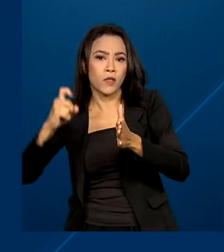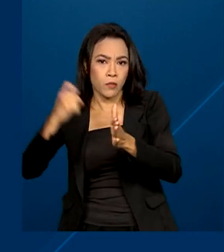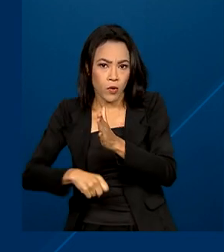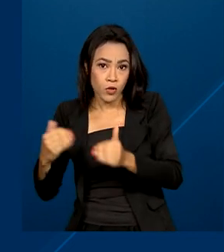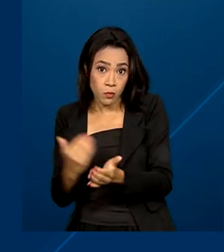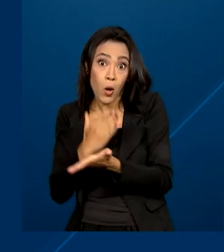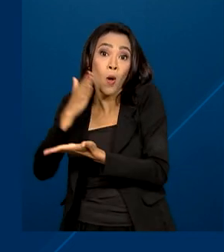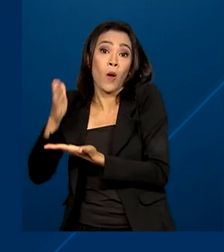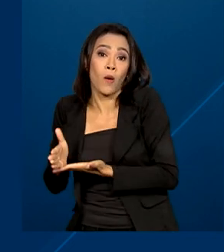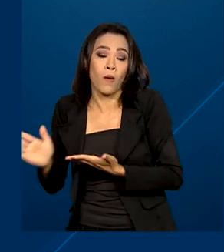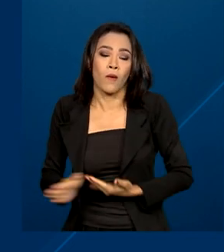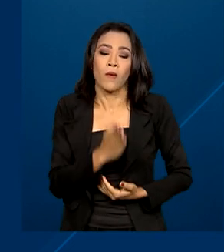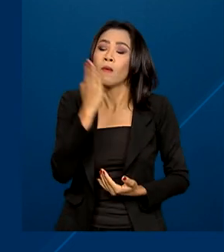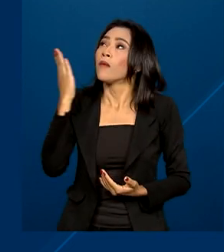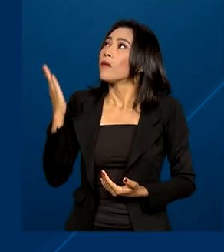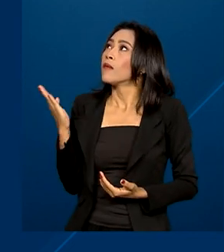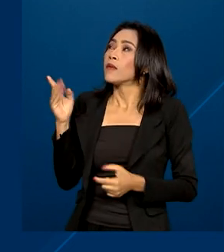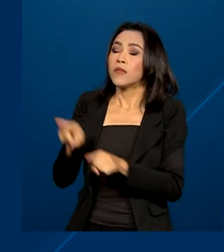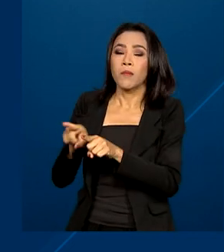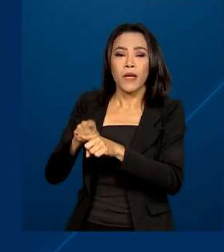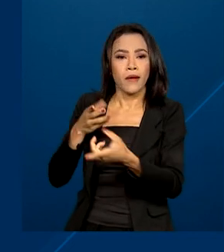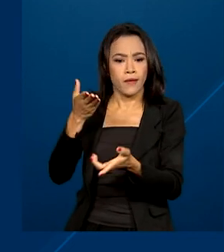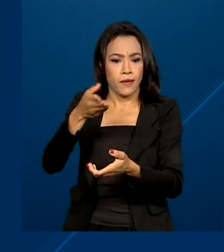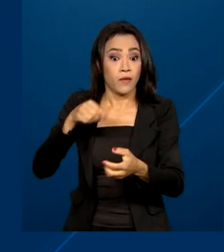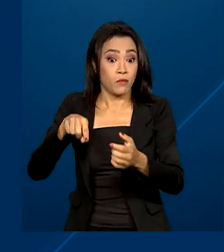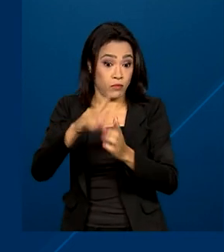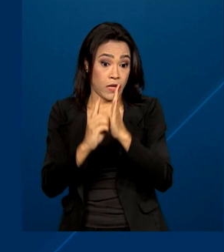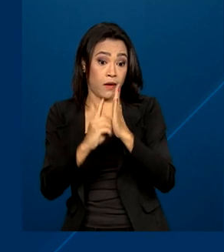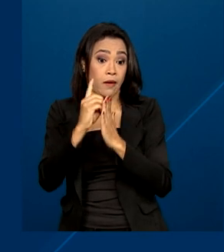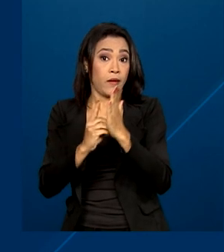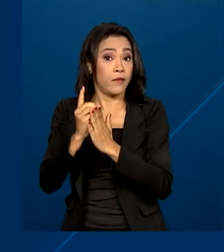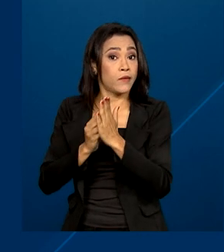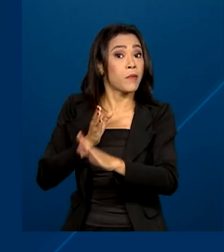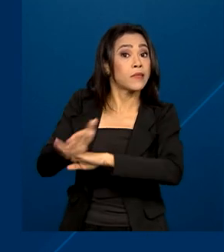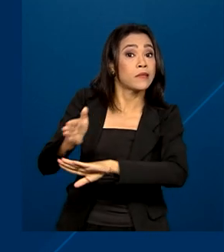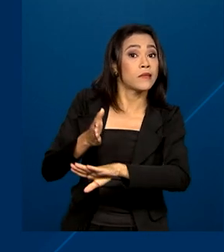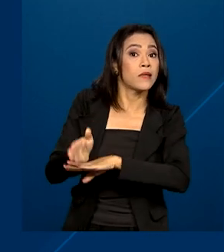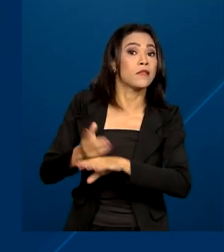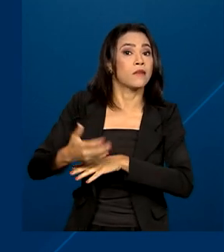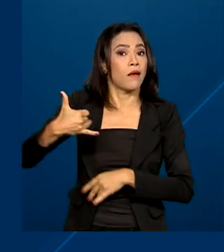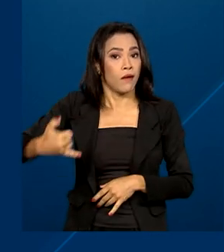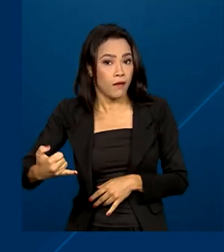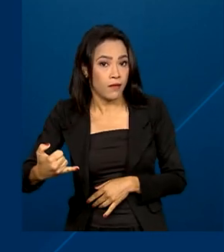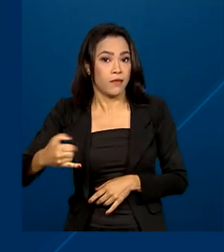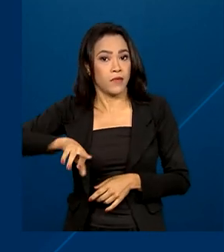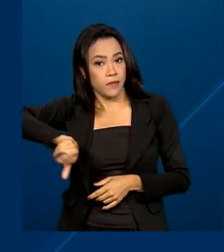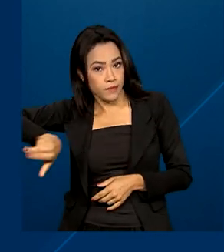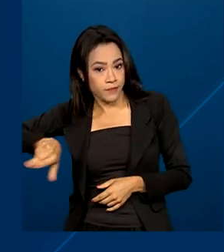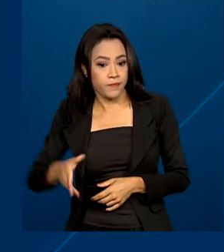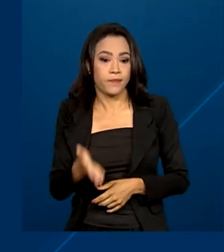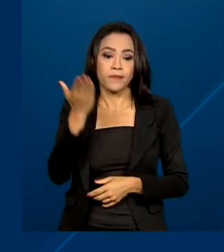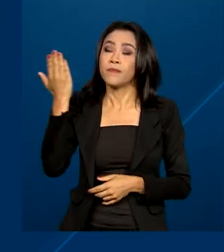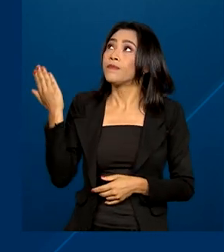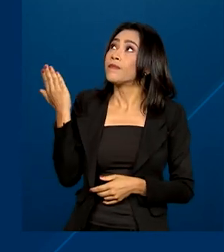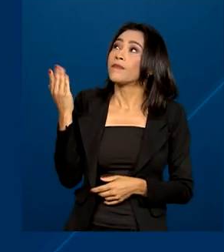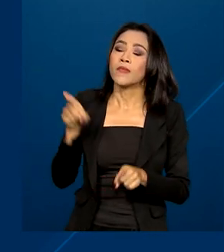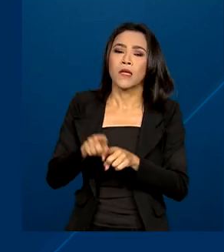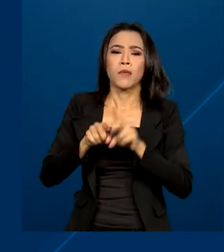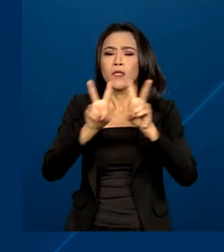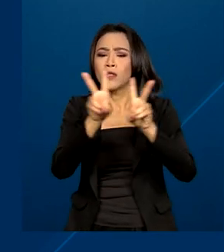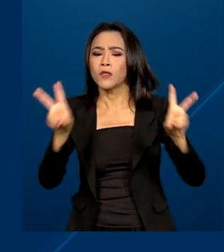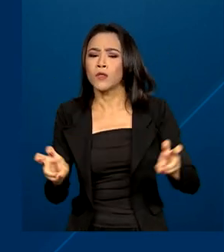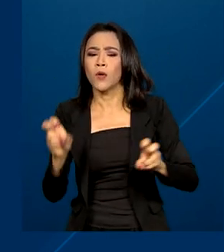Decreto que reduz o acesso às armas e munições. Decreto que reestabelece o combate ao desmatamento.